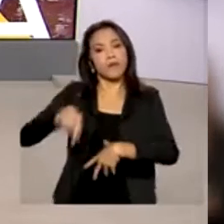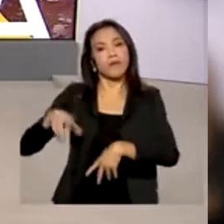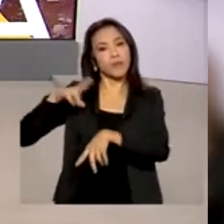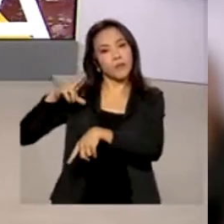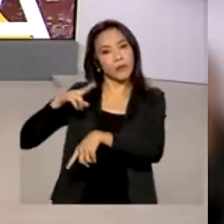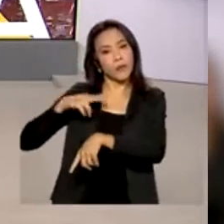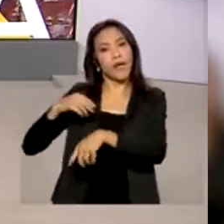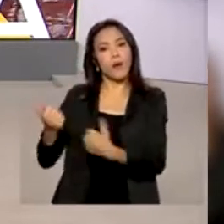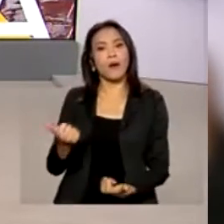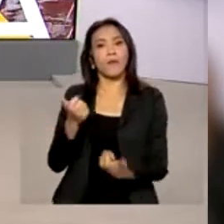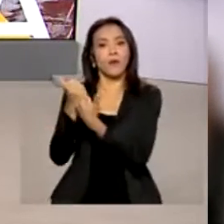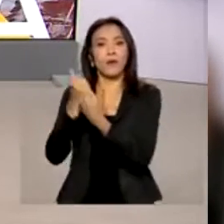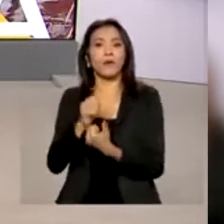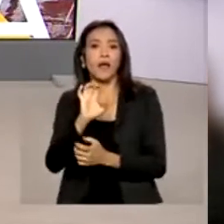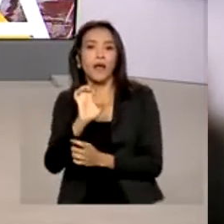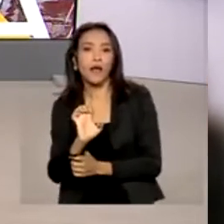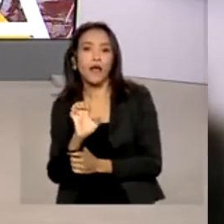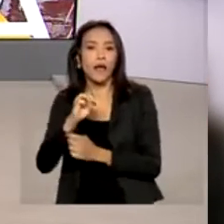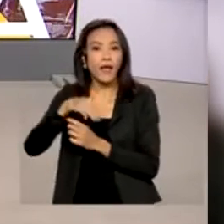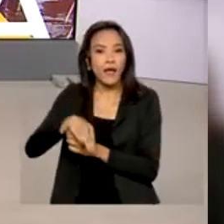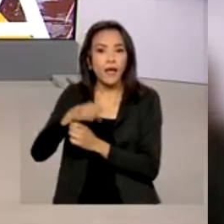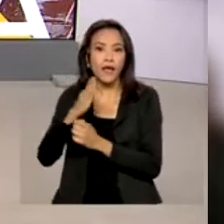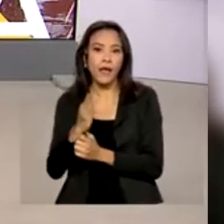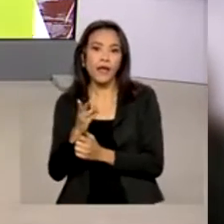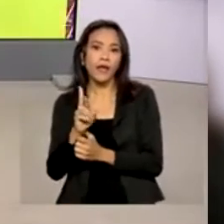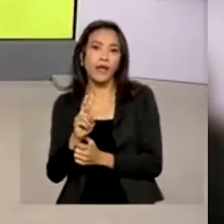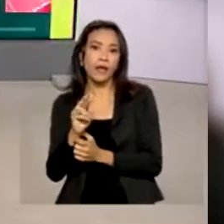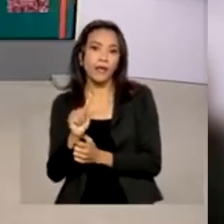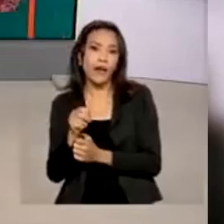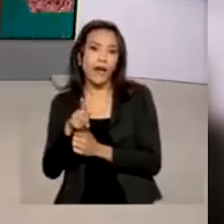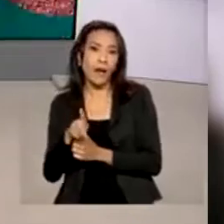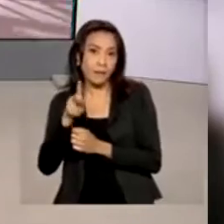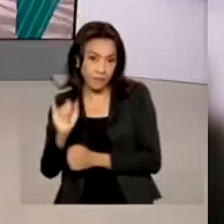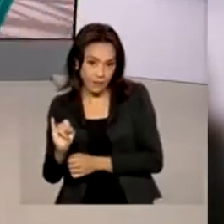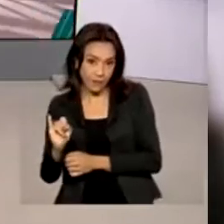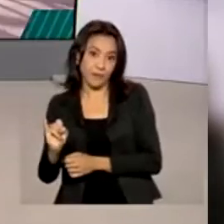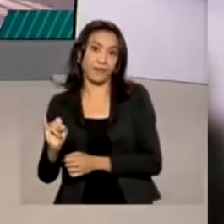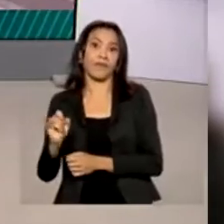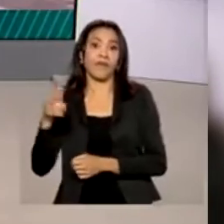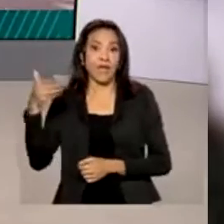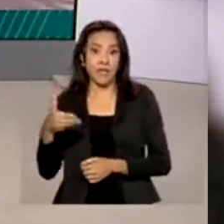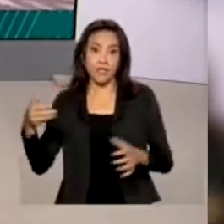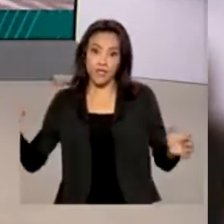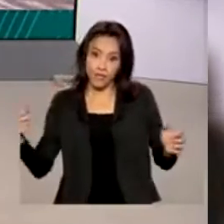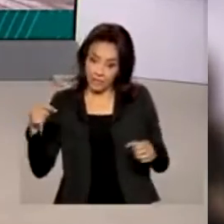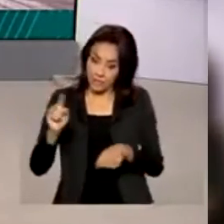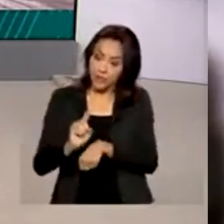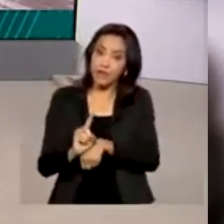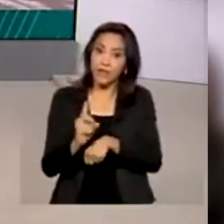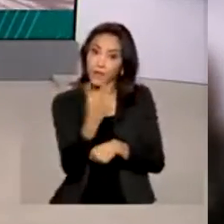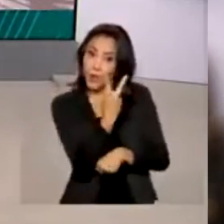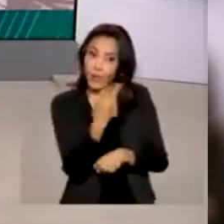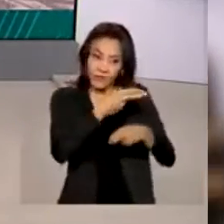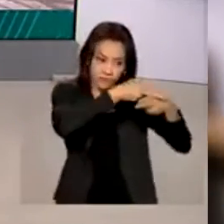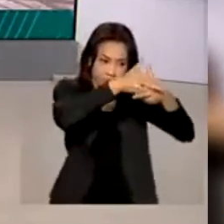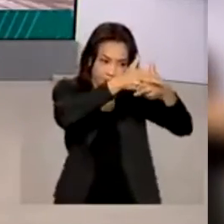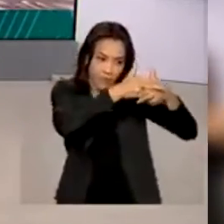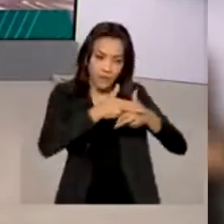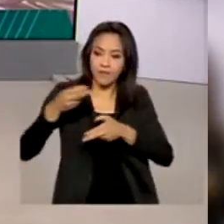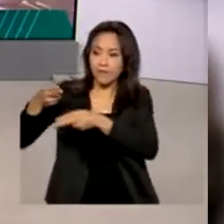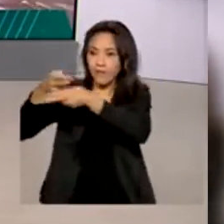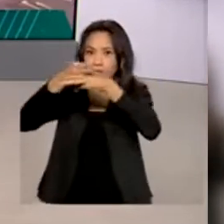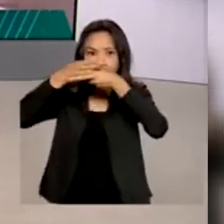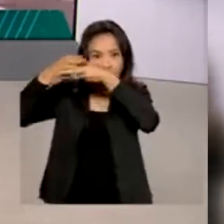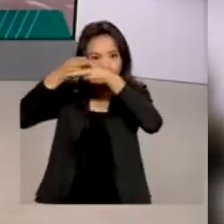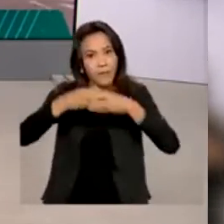com apoio da Embrapi, empresa brasileira de pesquisa e inovação industrial. Juntos, os dois satélites prometem novos avanços nos